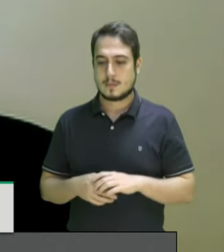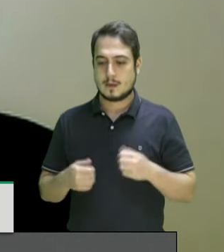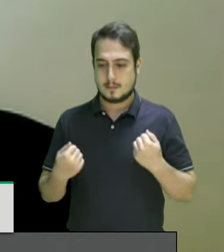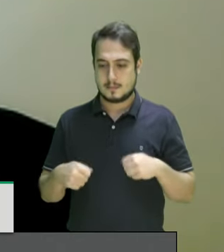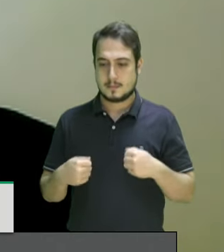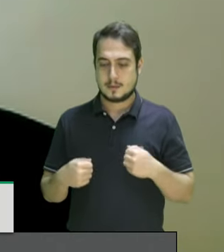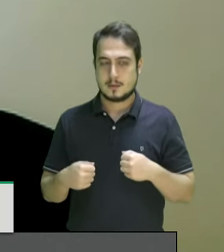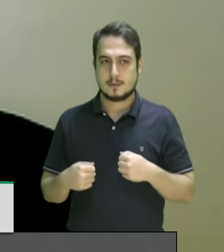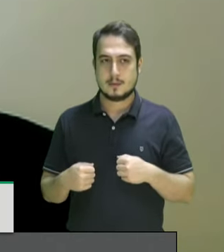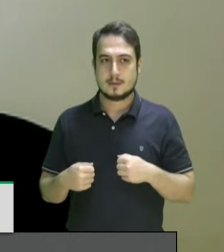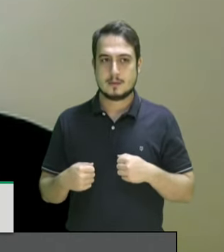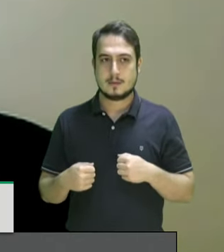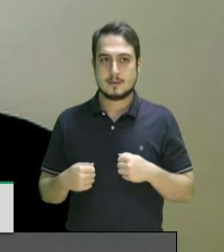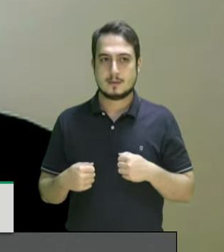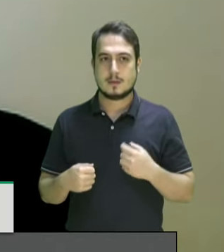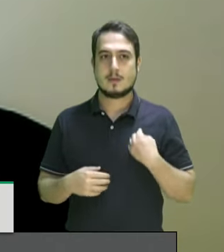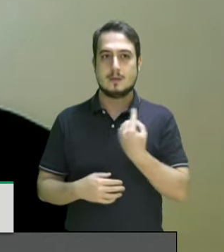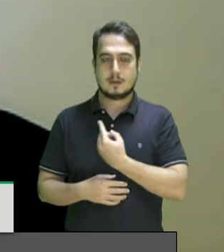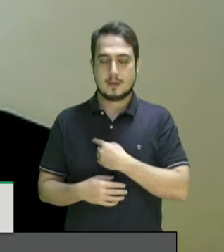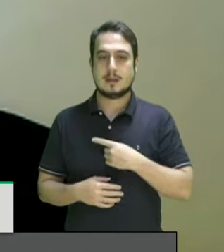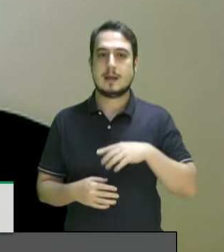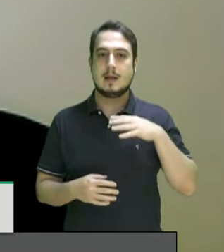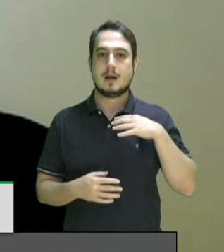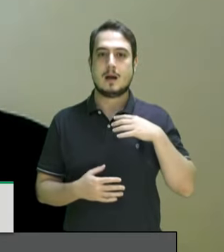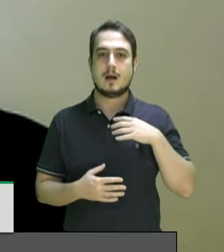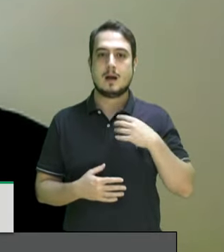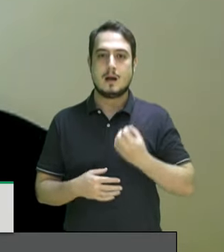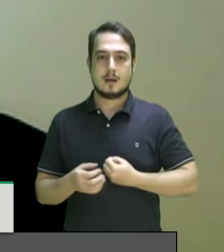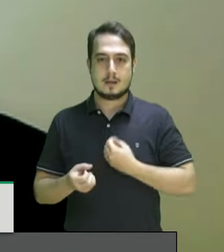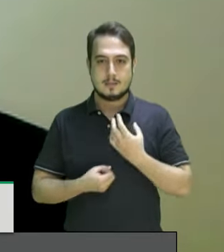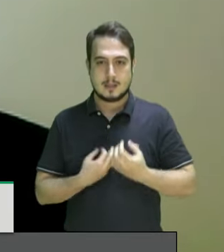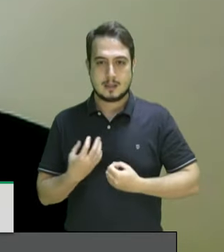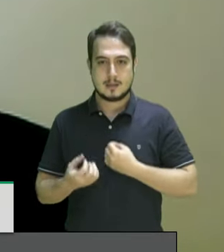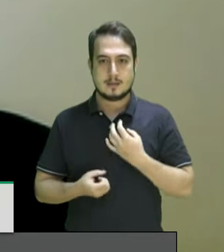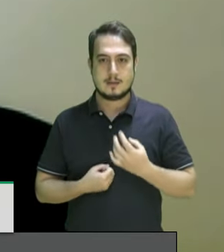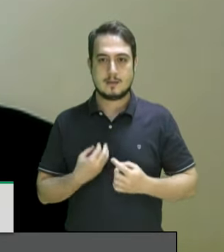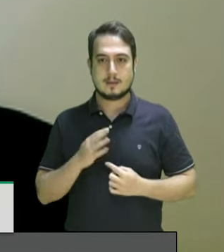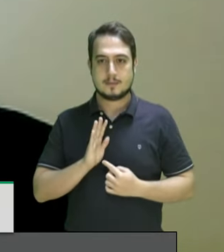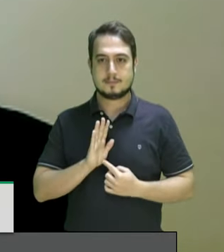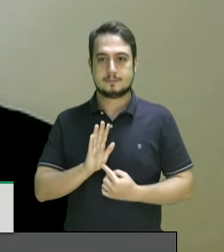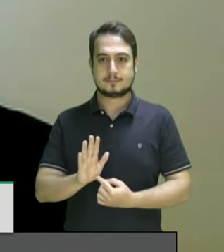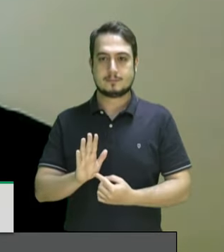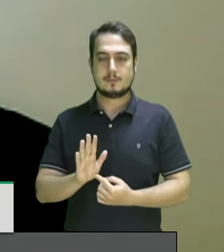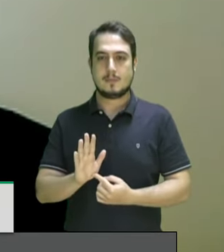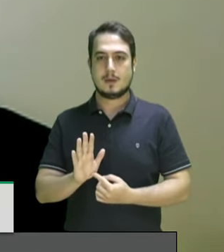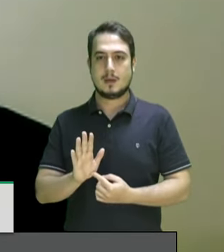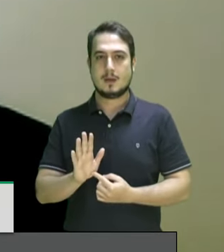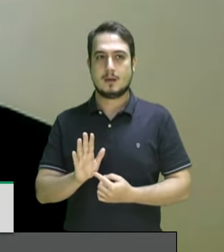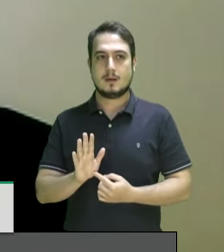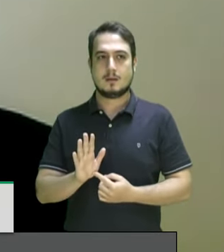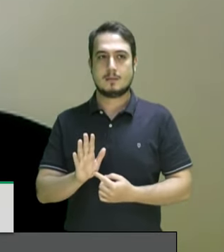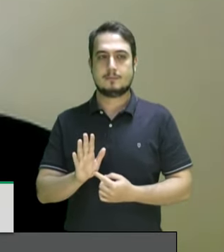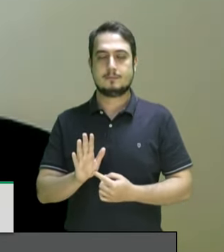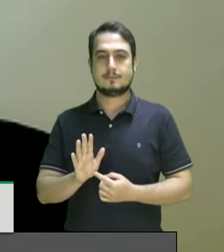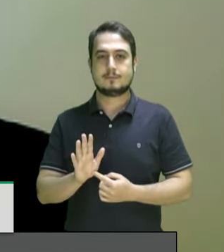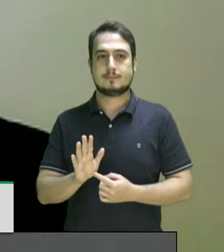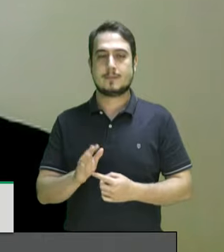uma das minhas maiores inspirações e o